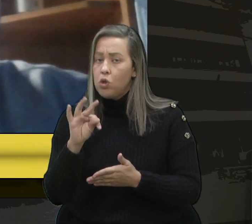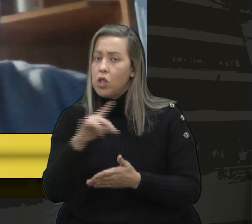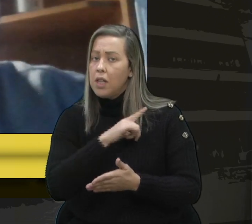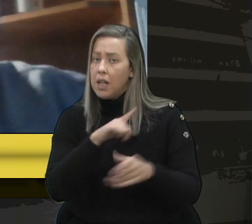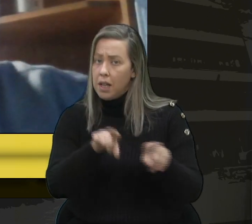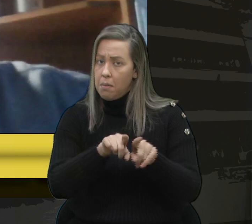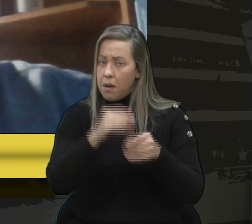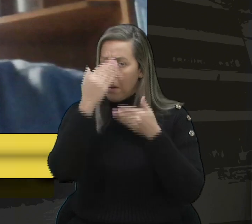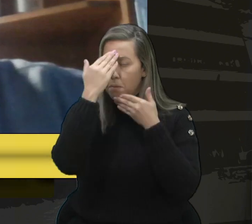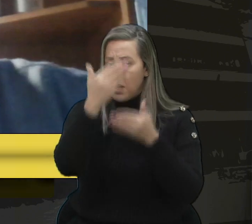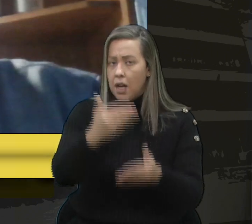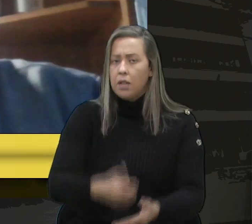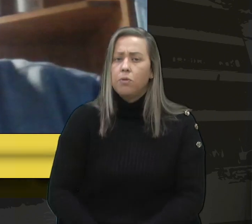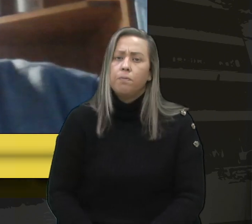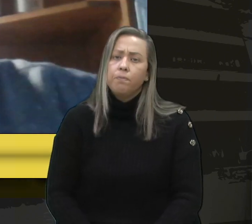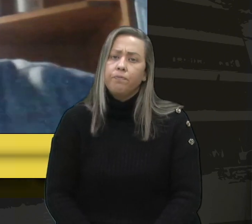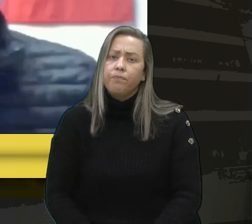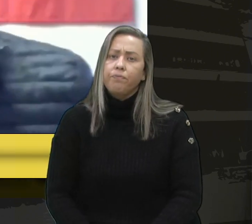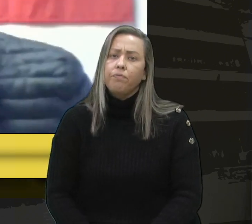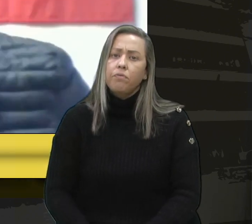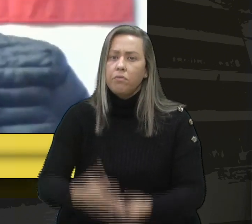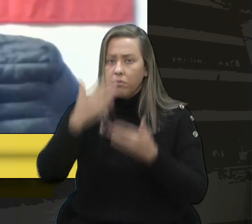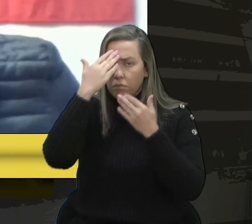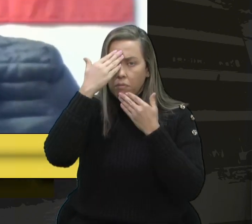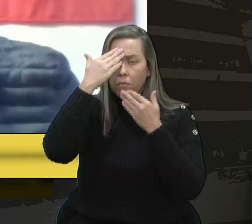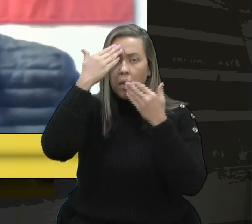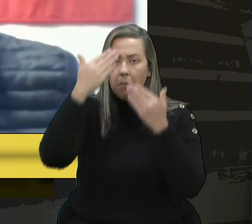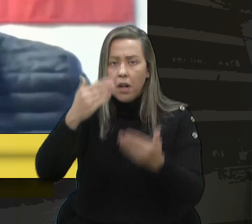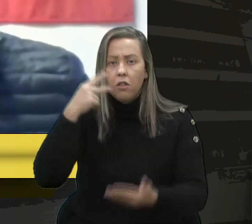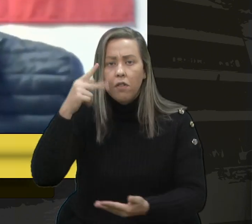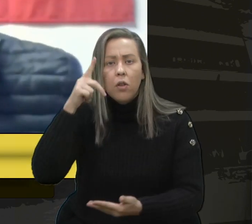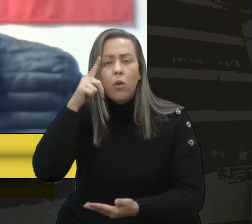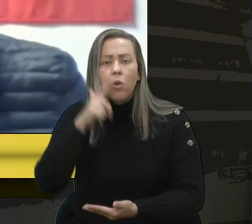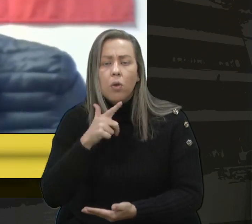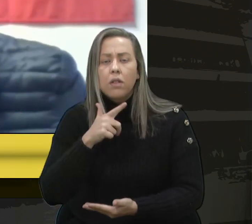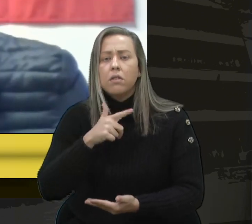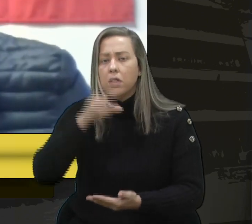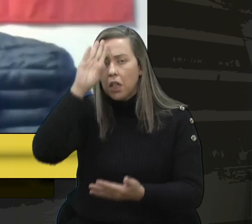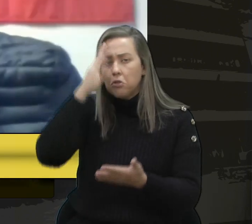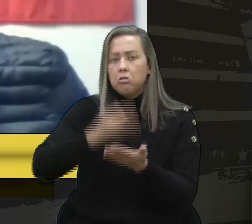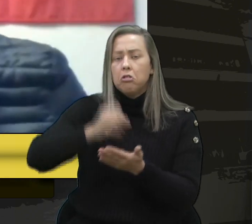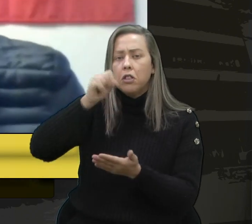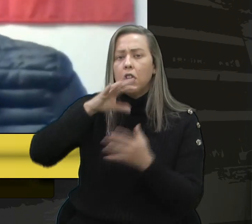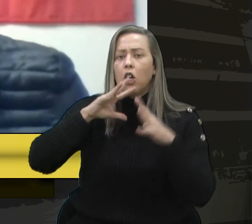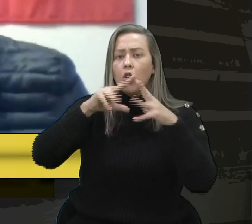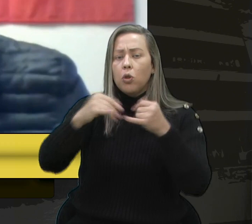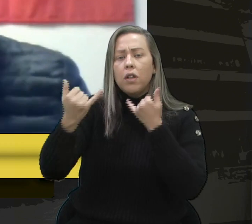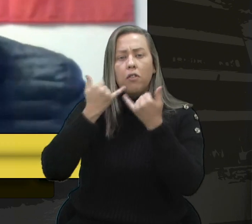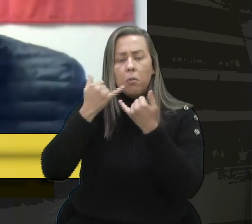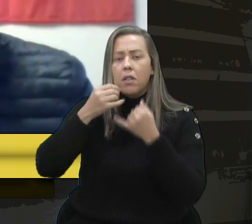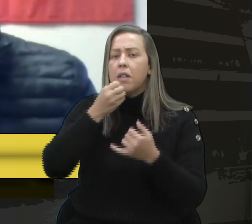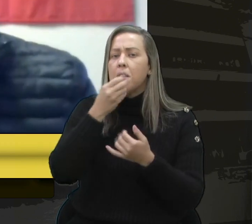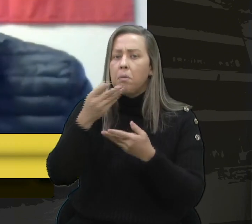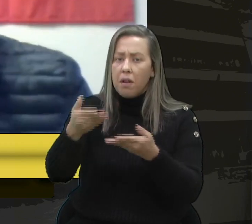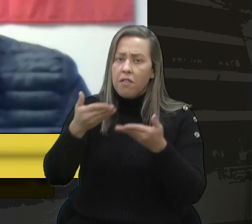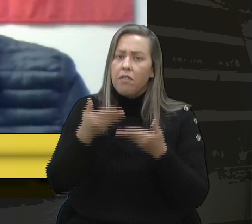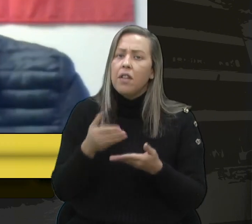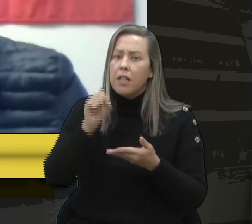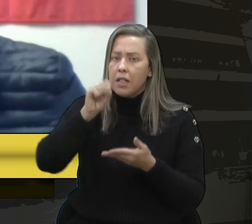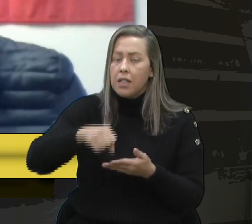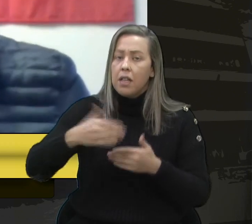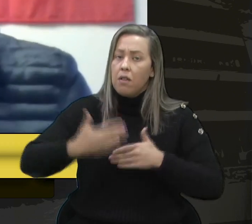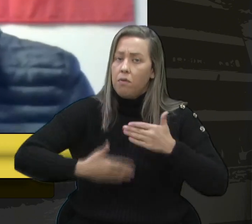Obrigado. Muito obrigado, vereador Lucas. Com certeza, toda a informação é sempre bem-vinda. A gente vai poder estar